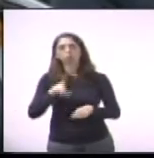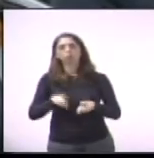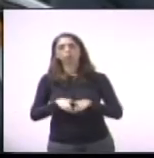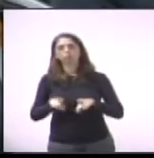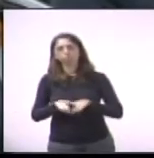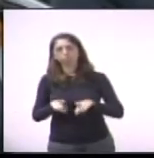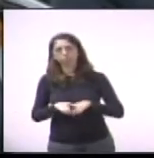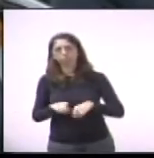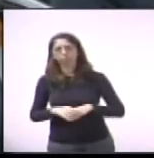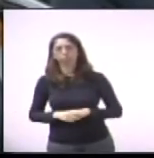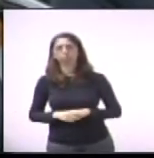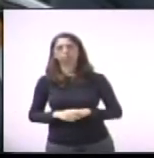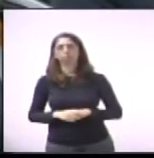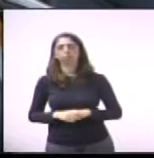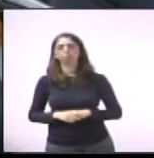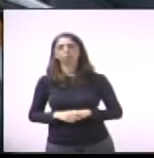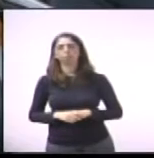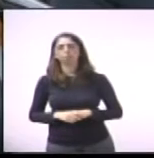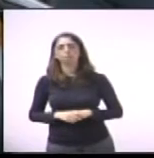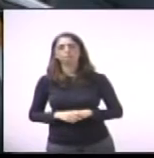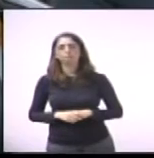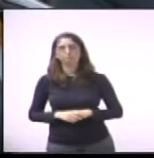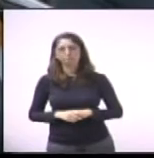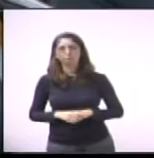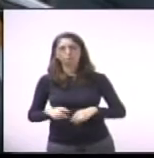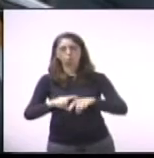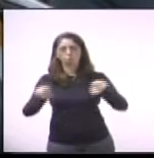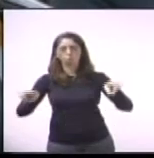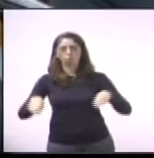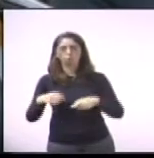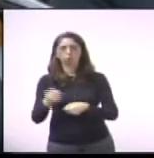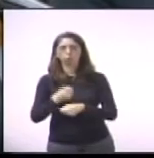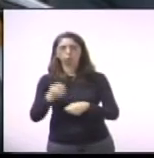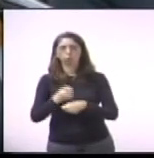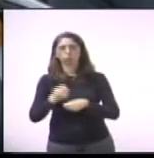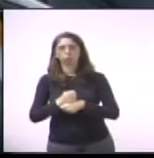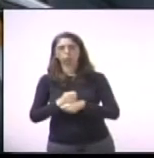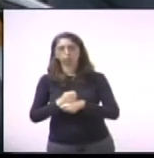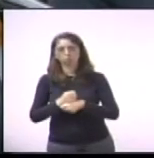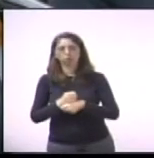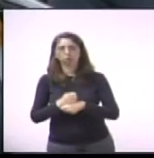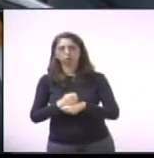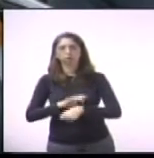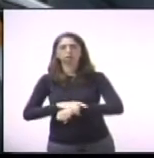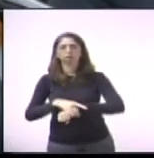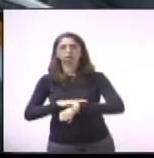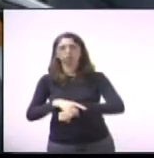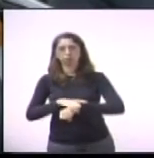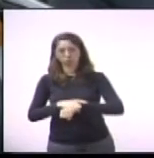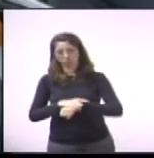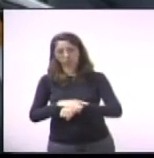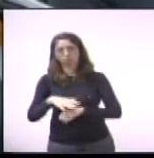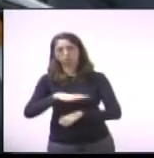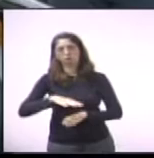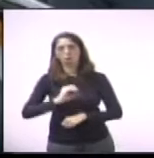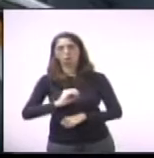construção de uma central de segurança em um dos bairros da região oeste da cidade.